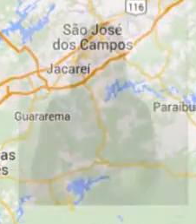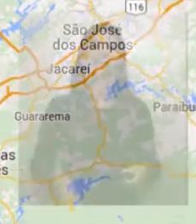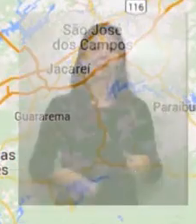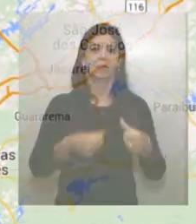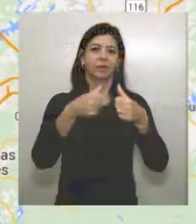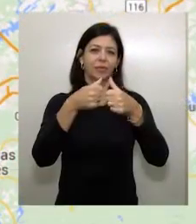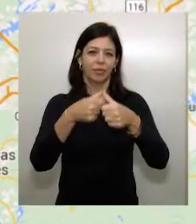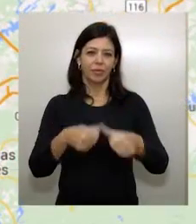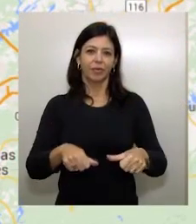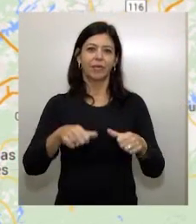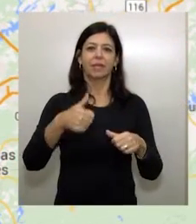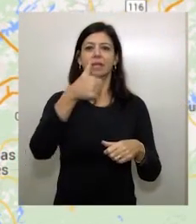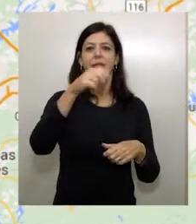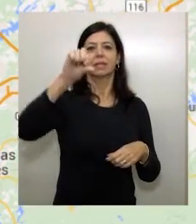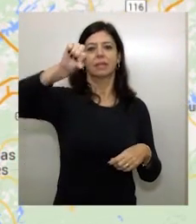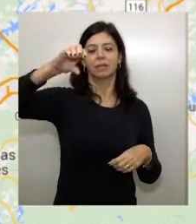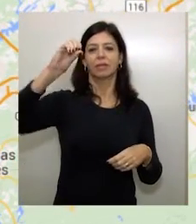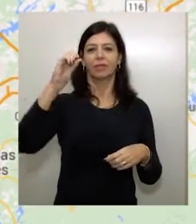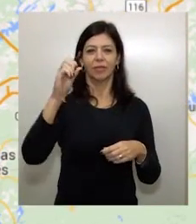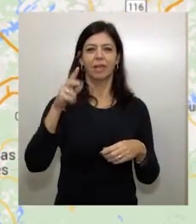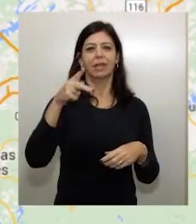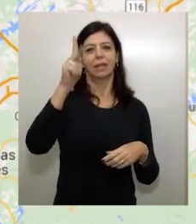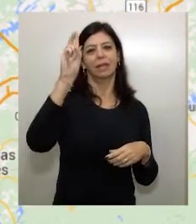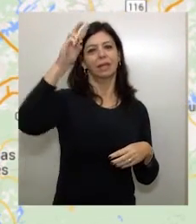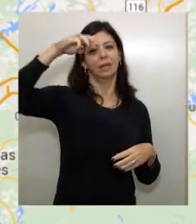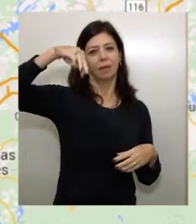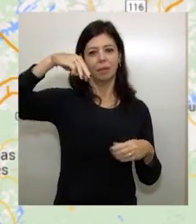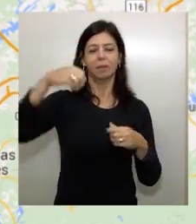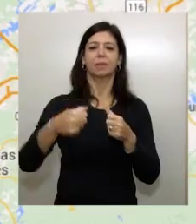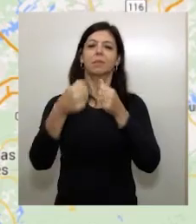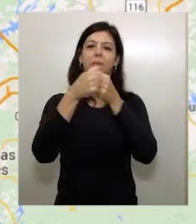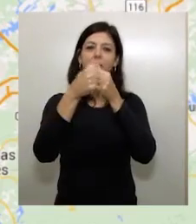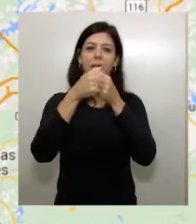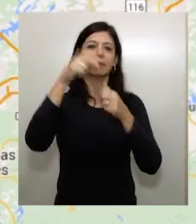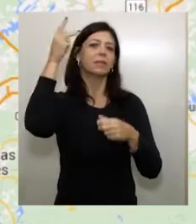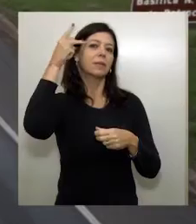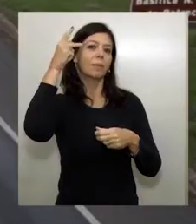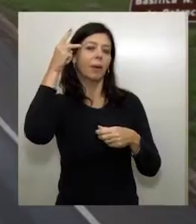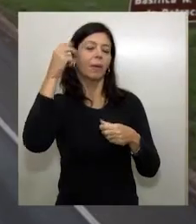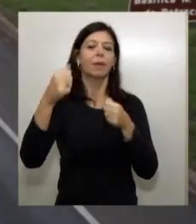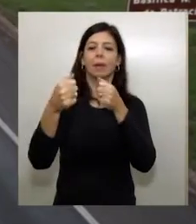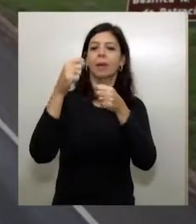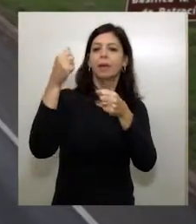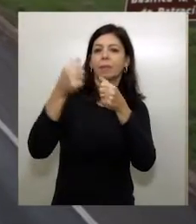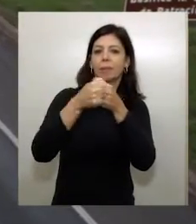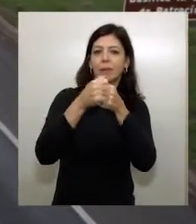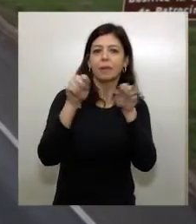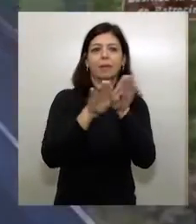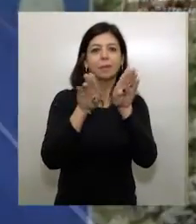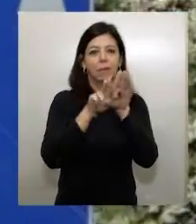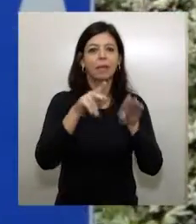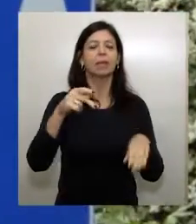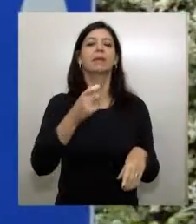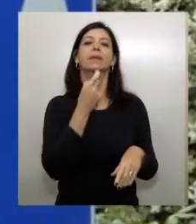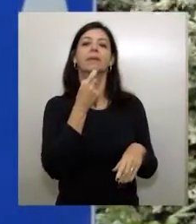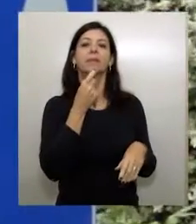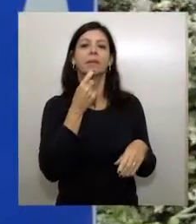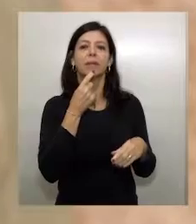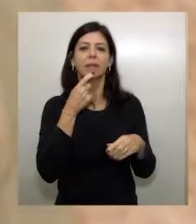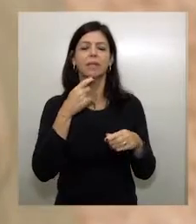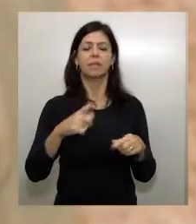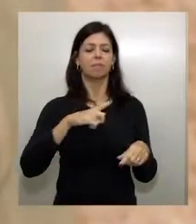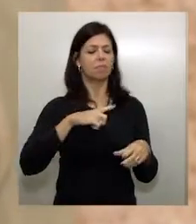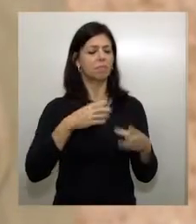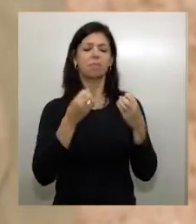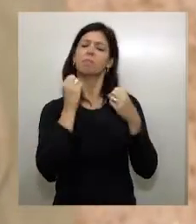Localizada a cerca de 170 quilômetros de São Paulo, na região de Campinas, Araras é servida por excelentes rodovias.